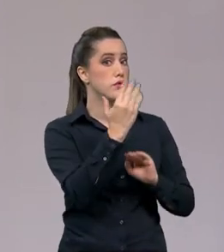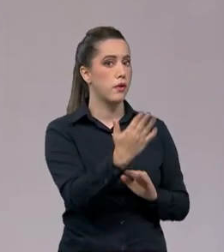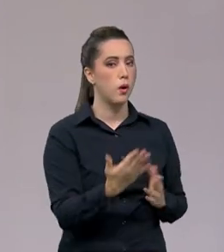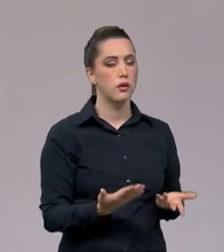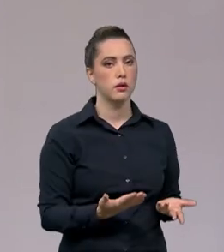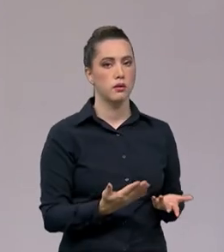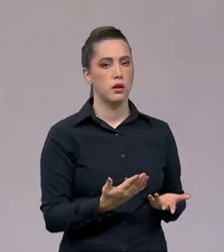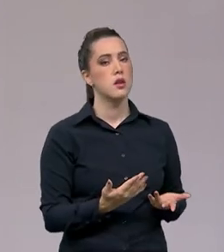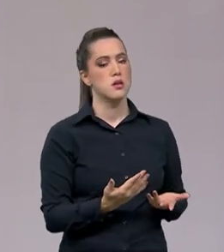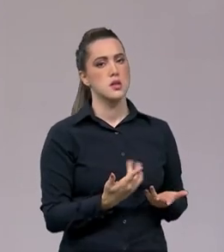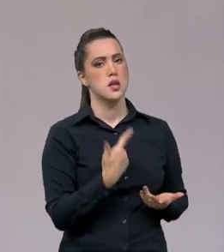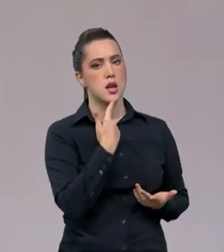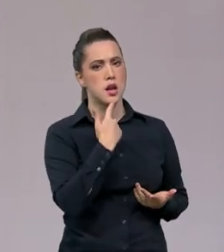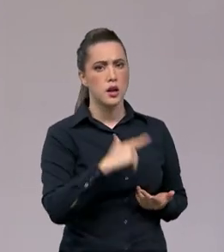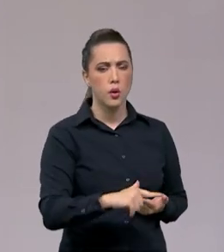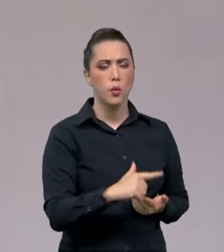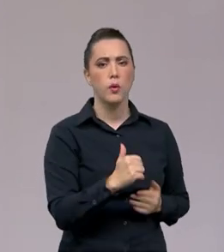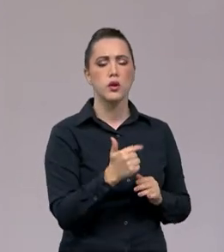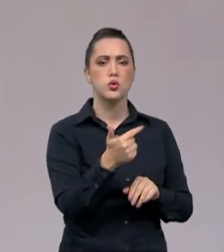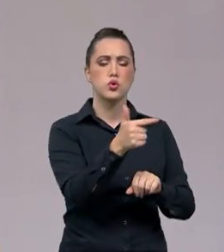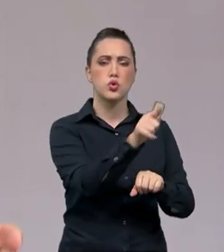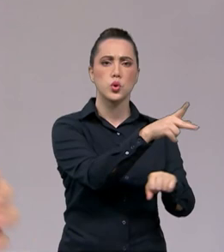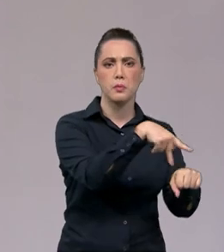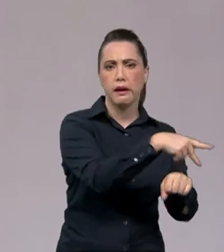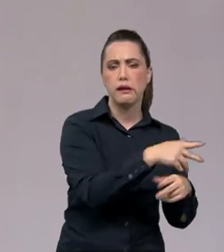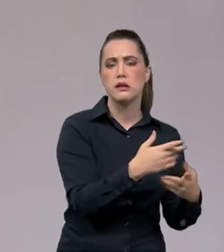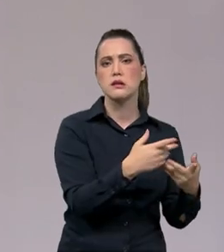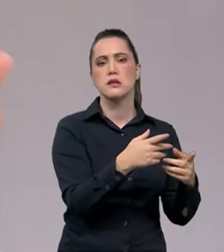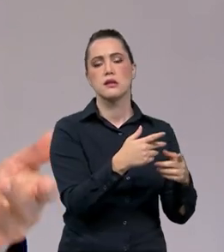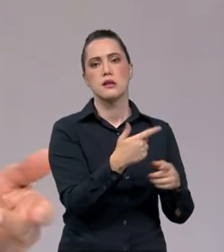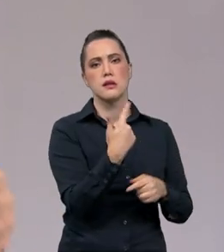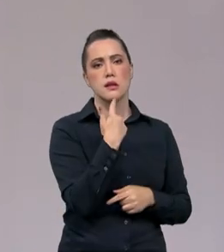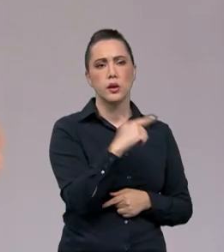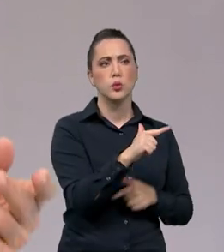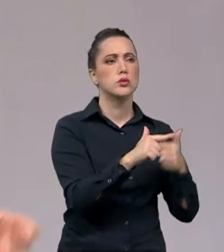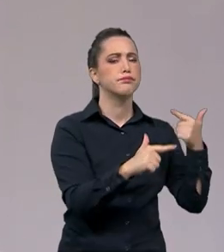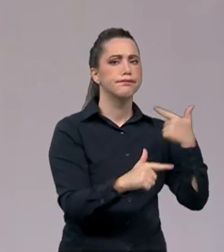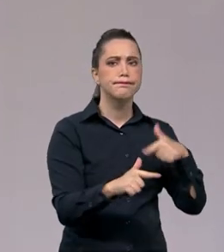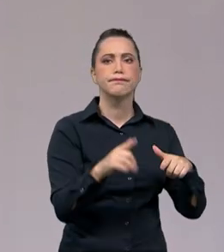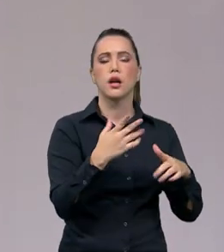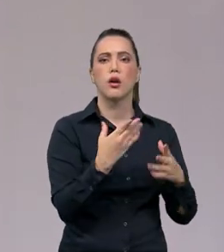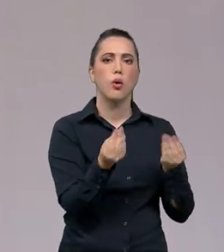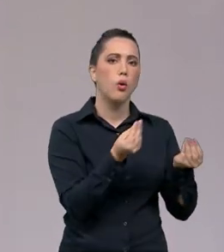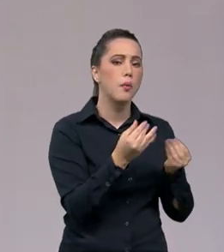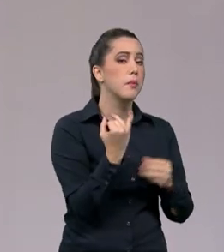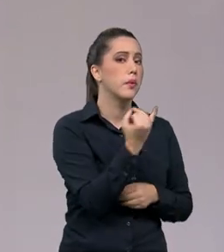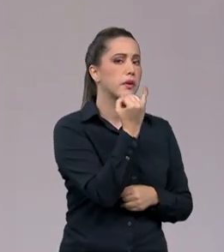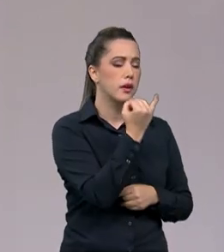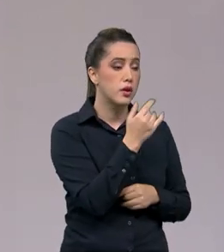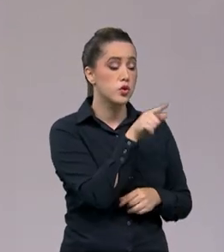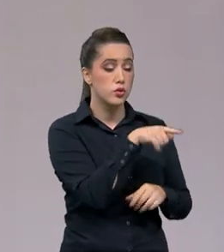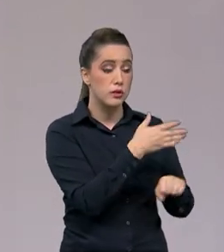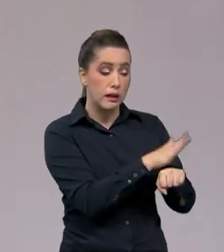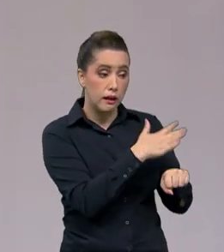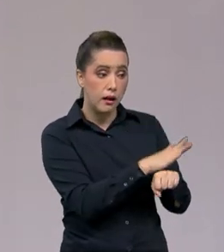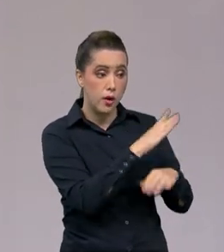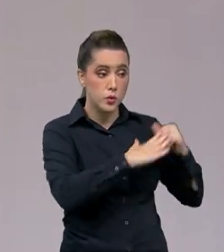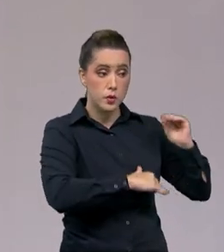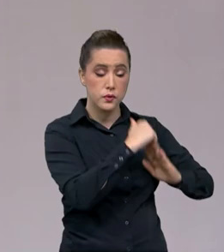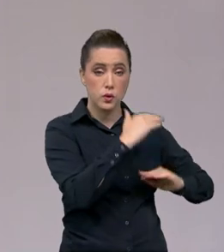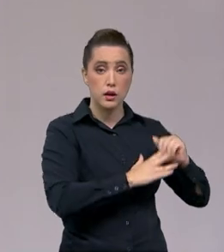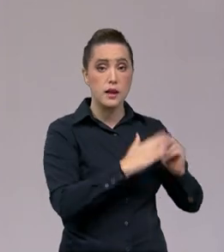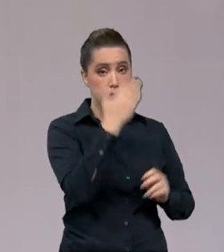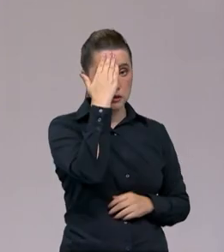tão importantes para receber turistas. Como é que o senhor, presidindo essa agência tão importante, vê essa questão da